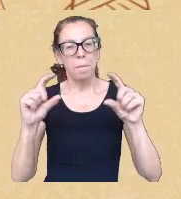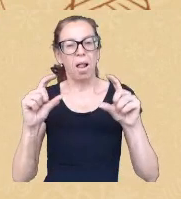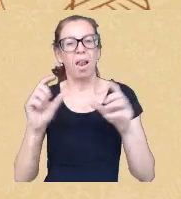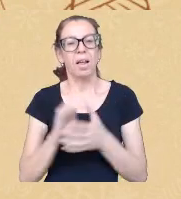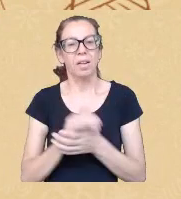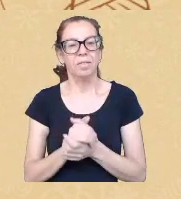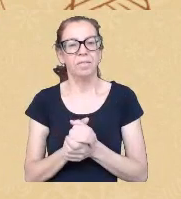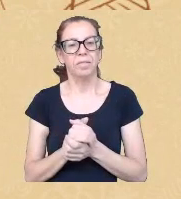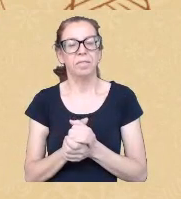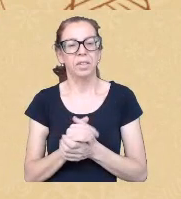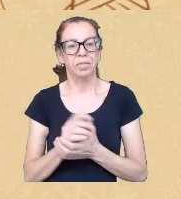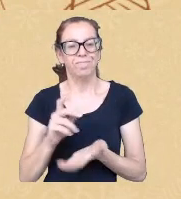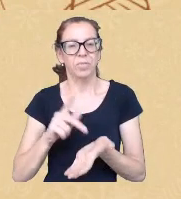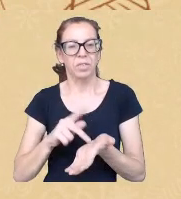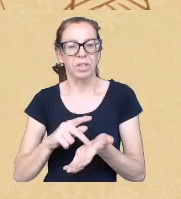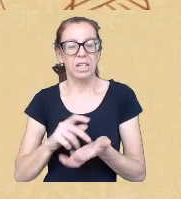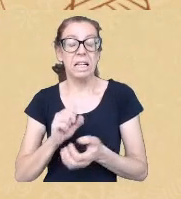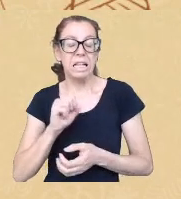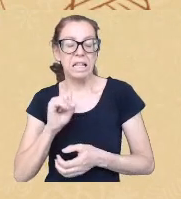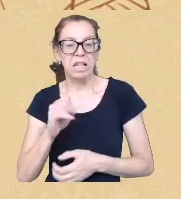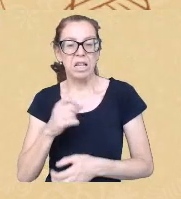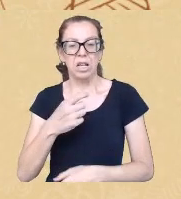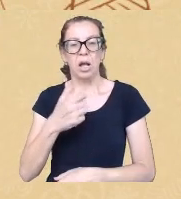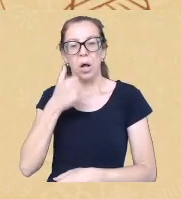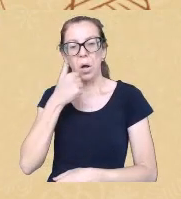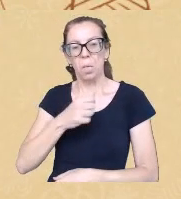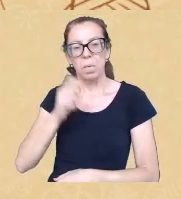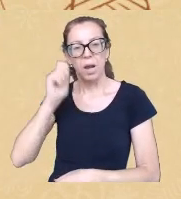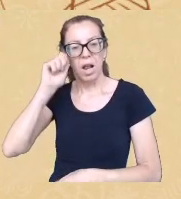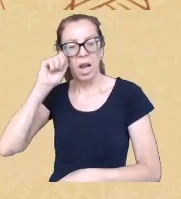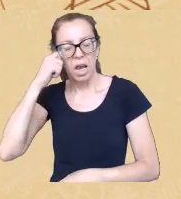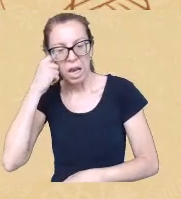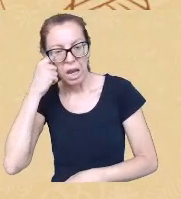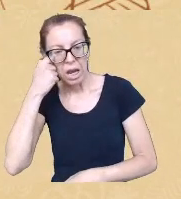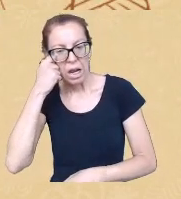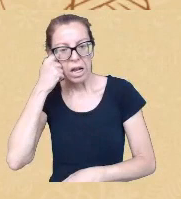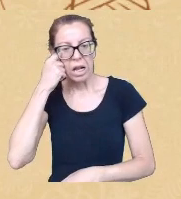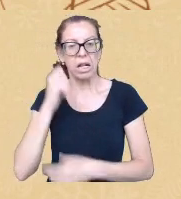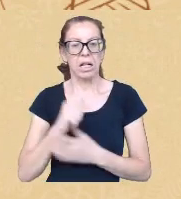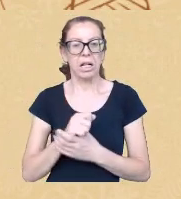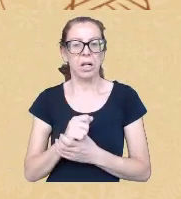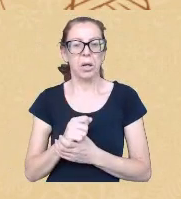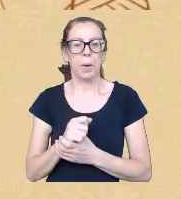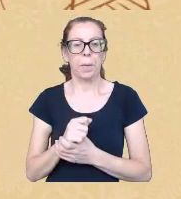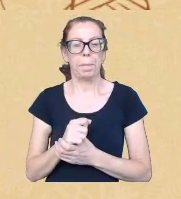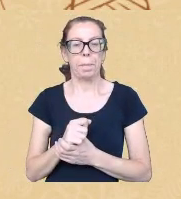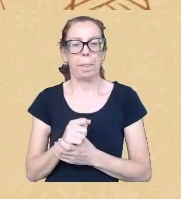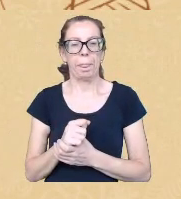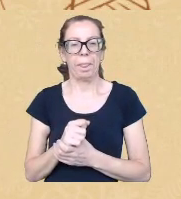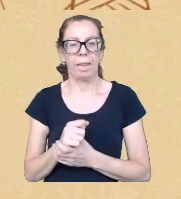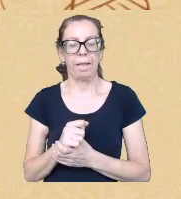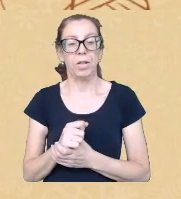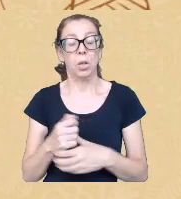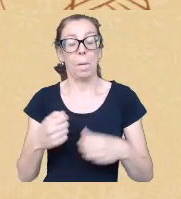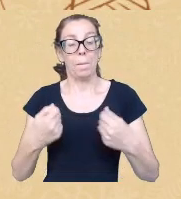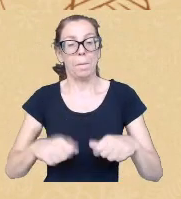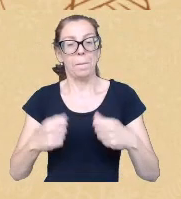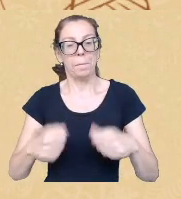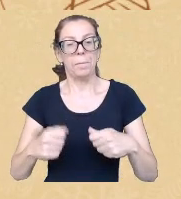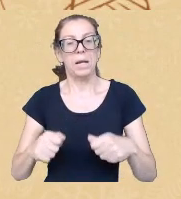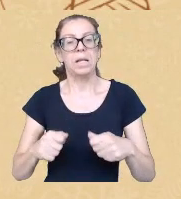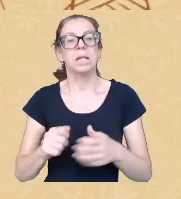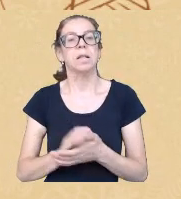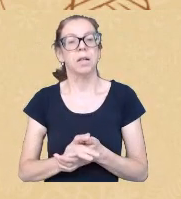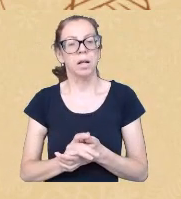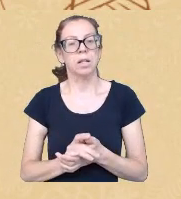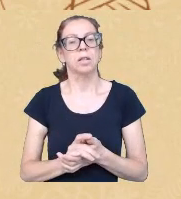racista num país sexista e machista é algo que nós precisamos ser estudadas todos